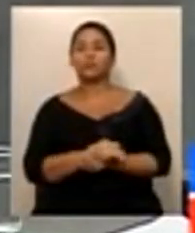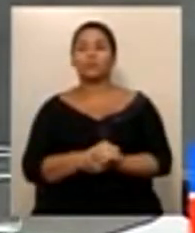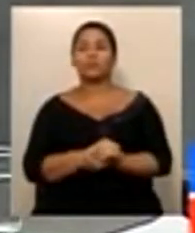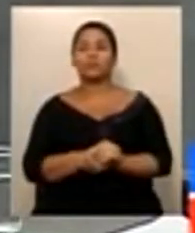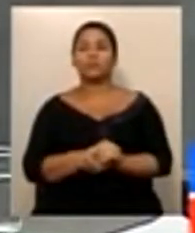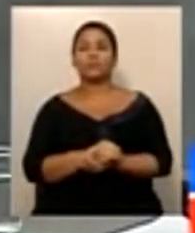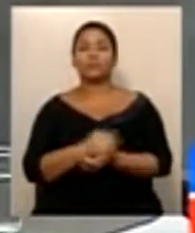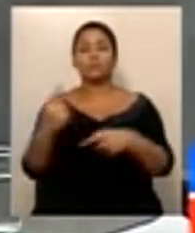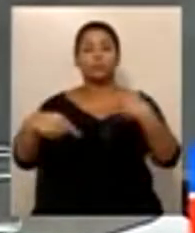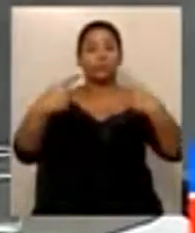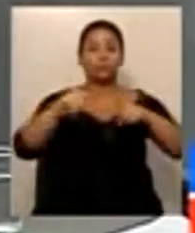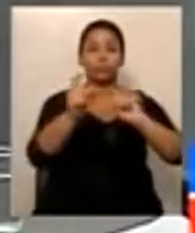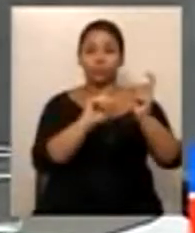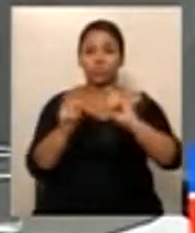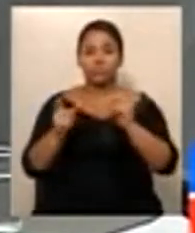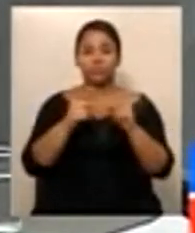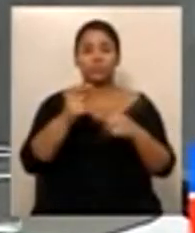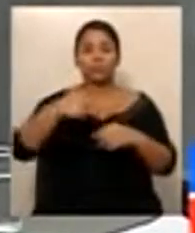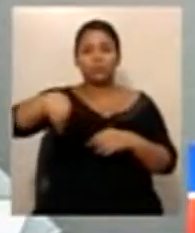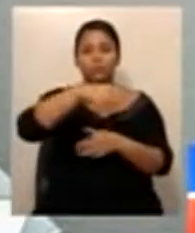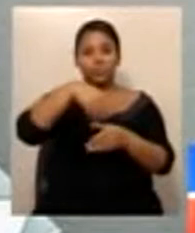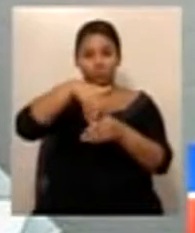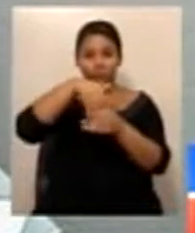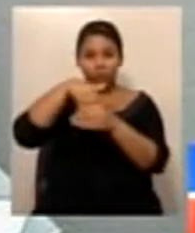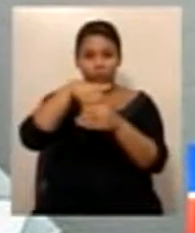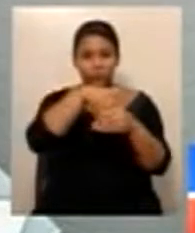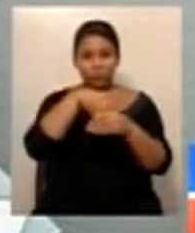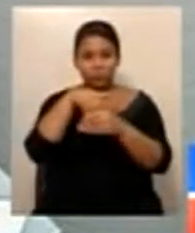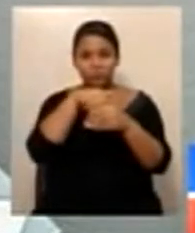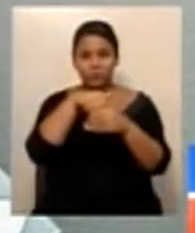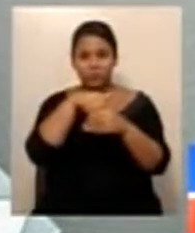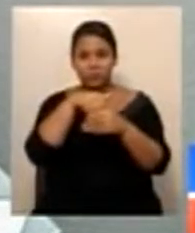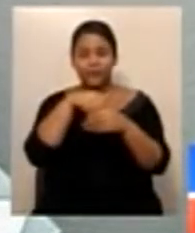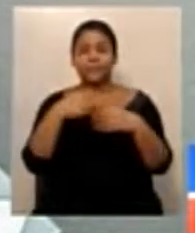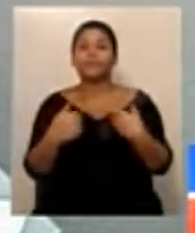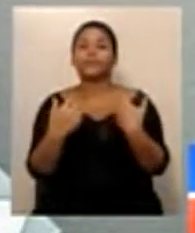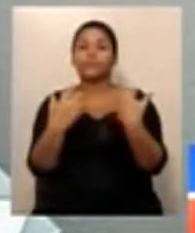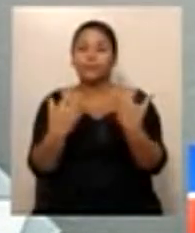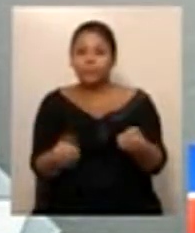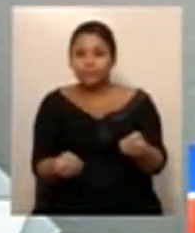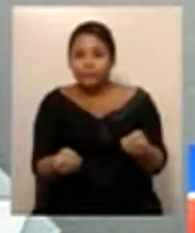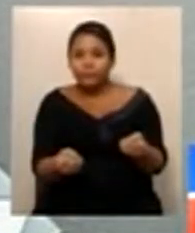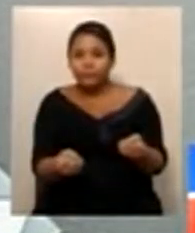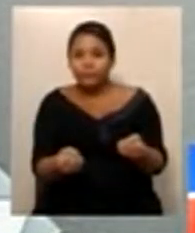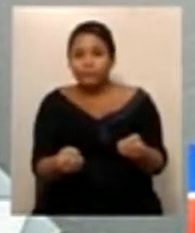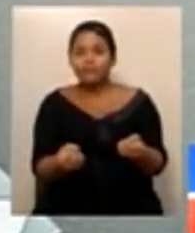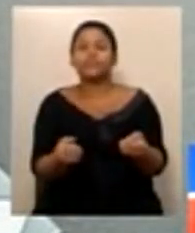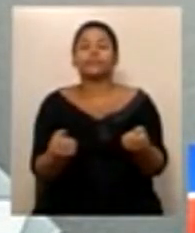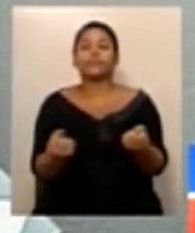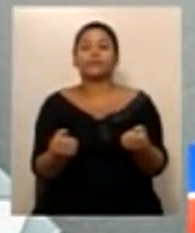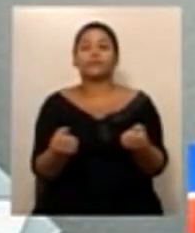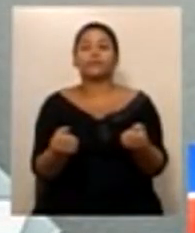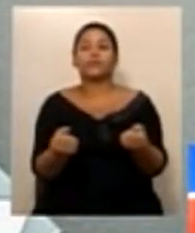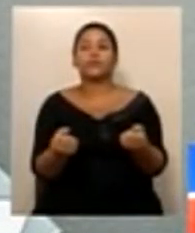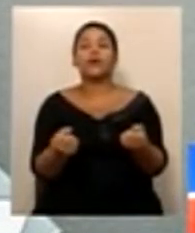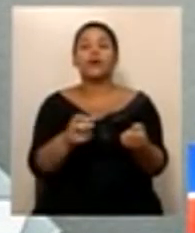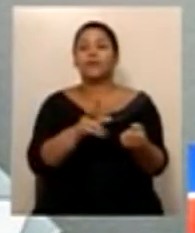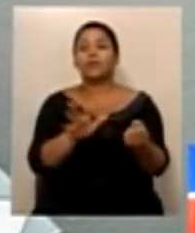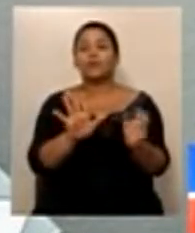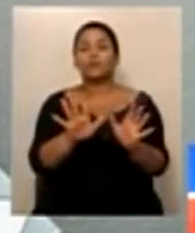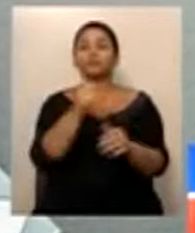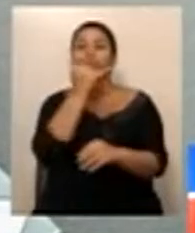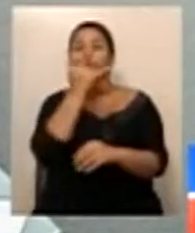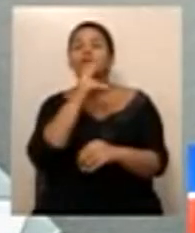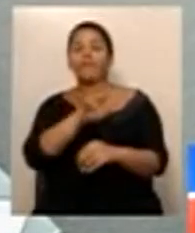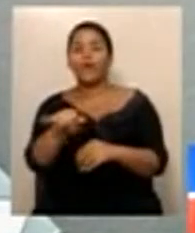Encerra a discussão, coloque em votação os deputados que aprovam. Permaneça a comissão. Para discutir, deputado, desculpe,